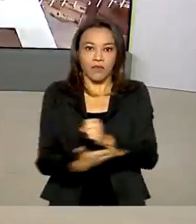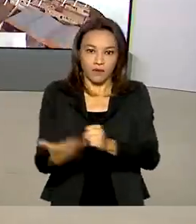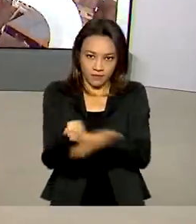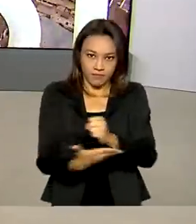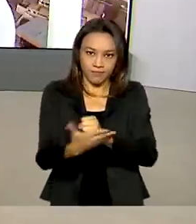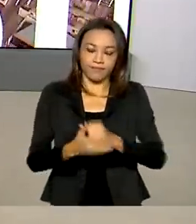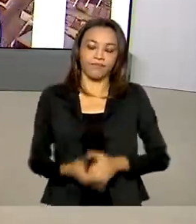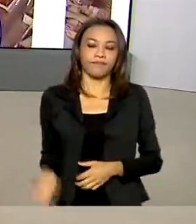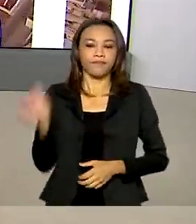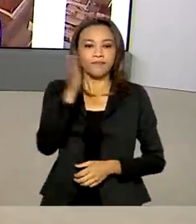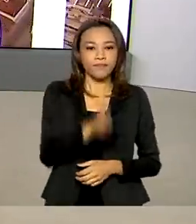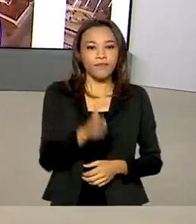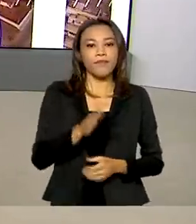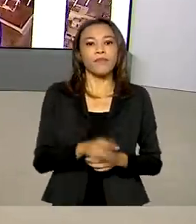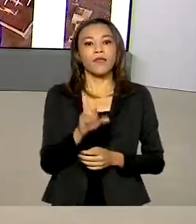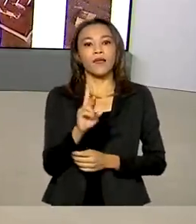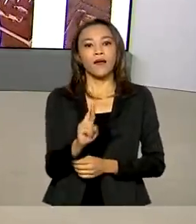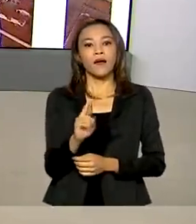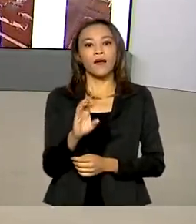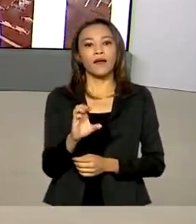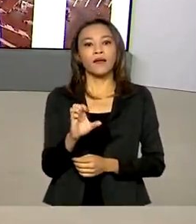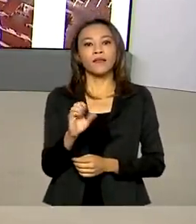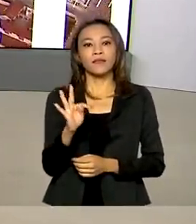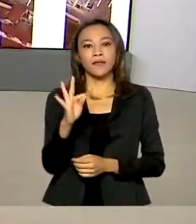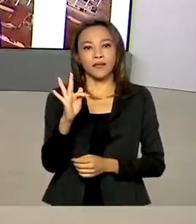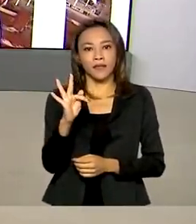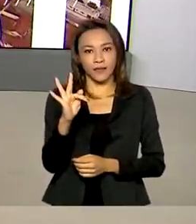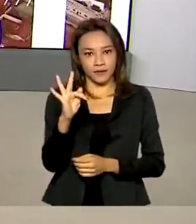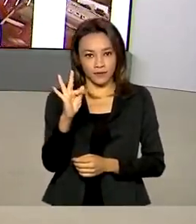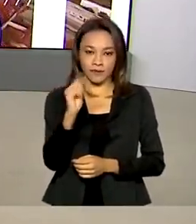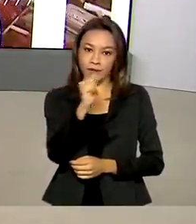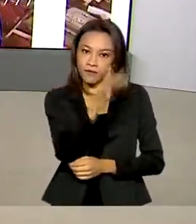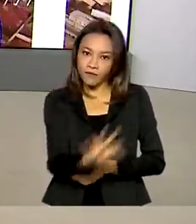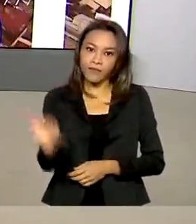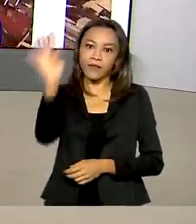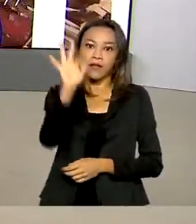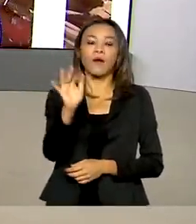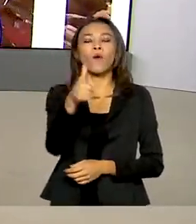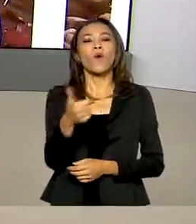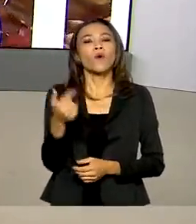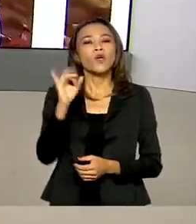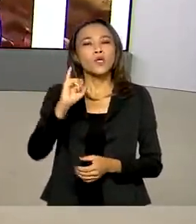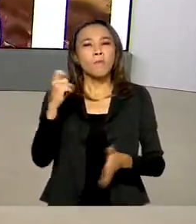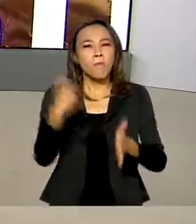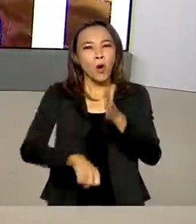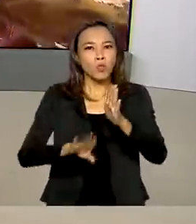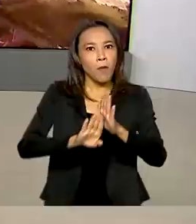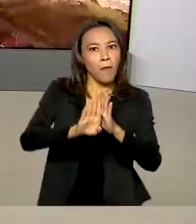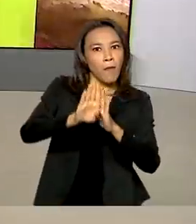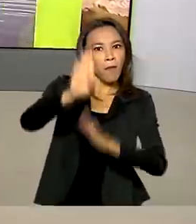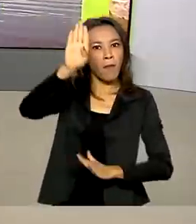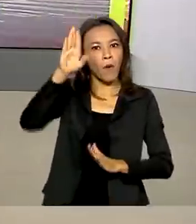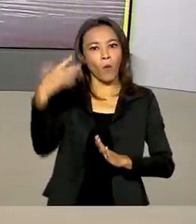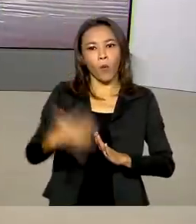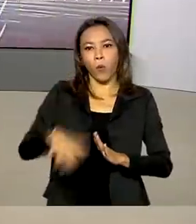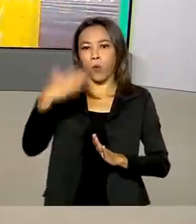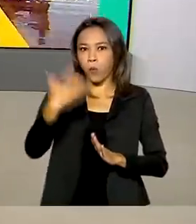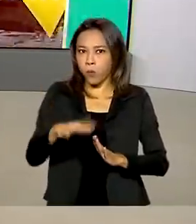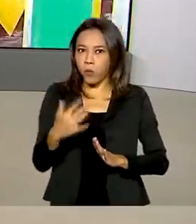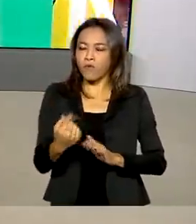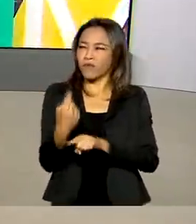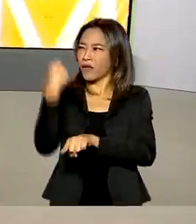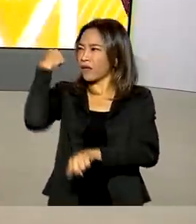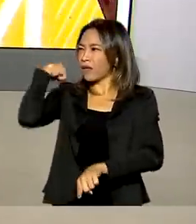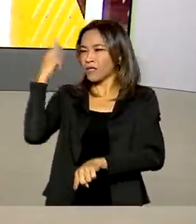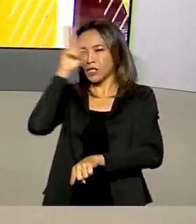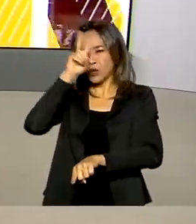A Receita Federal bateu recorde de arrecadação de impostos no primeiro semestre deste ano. Foi o maior valor desde que